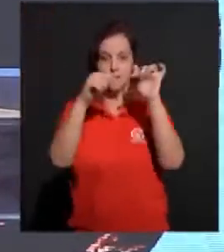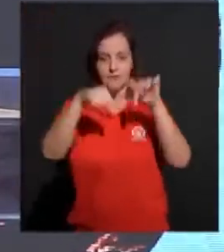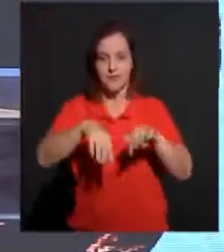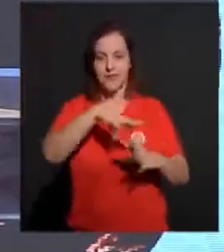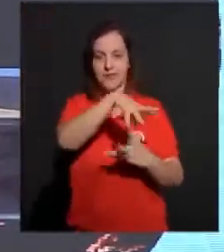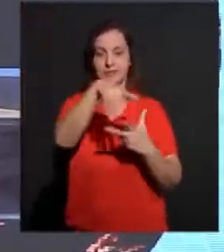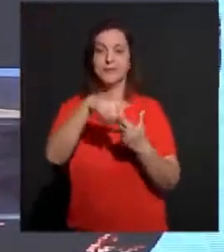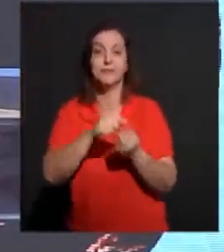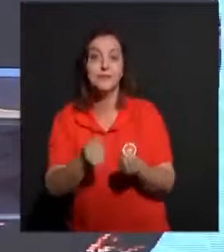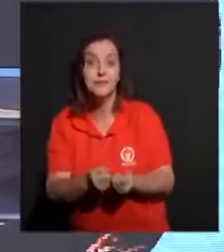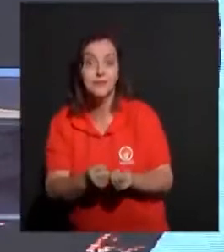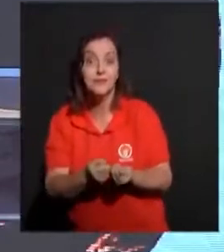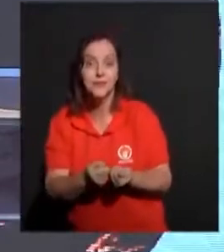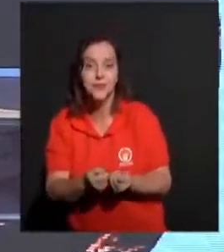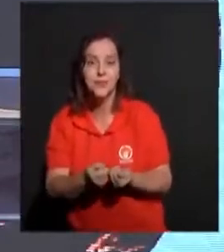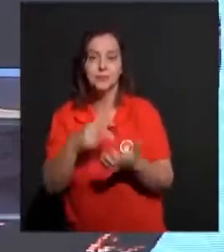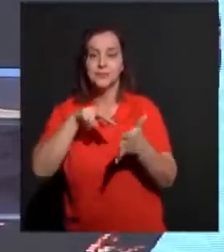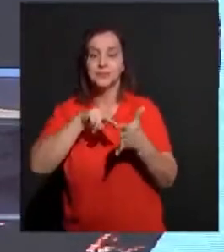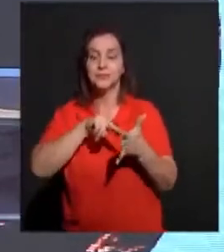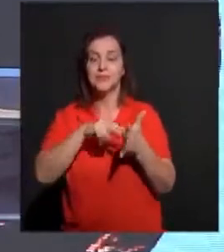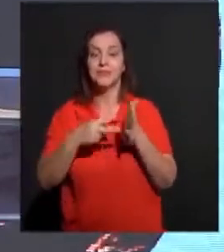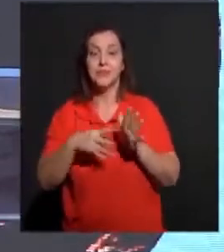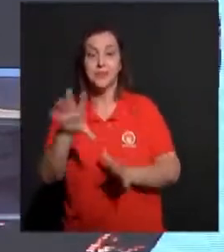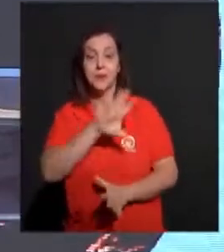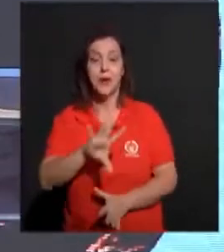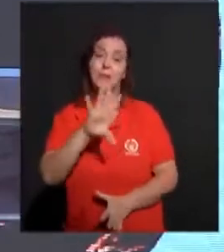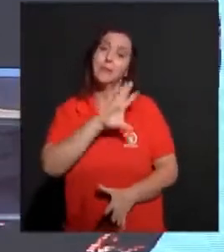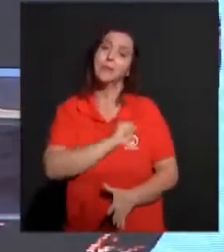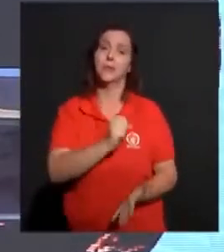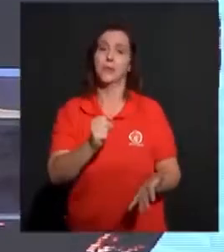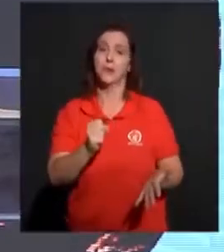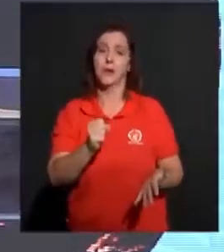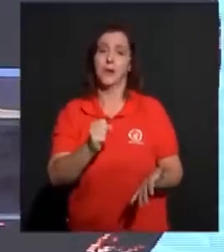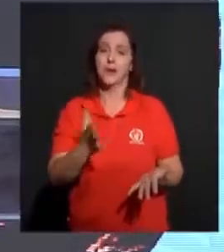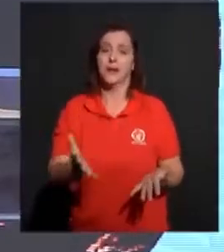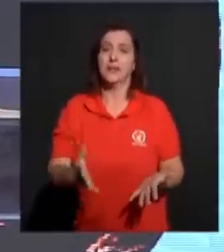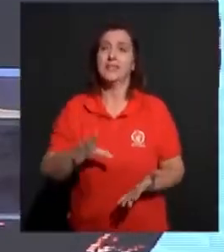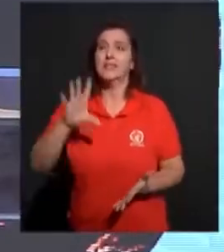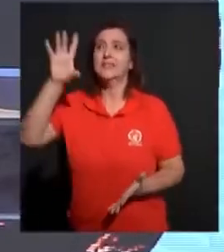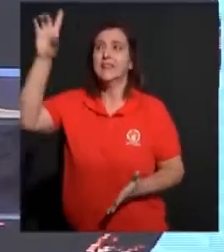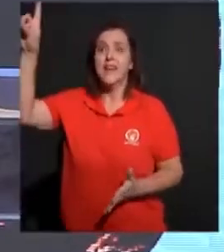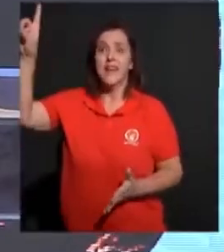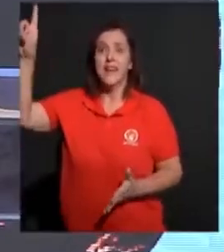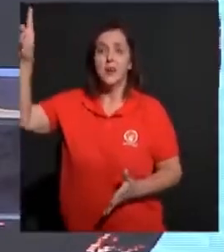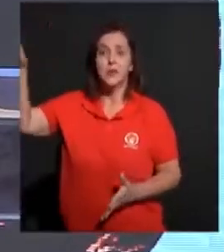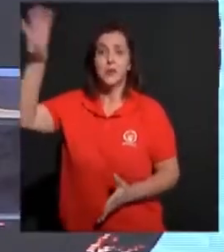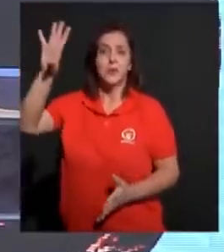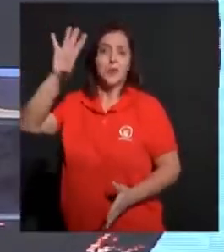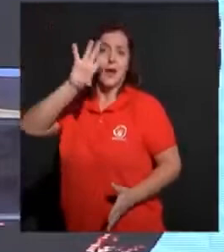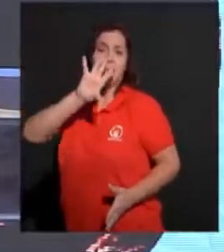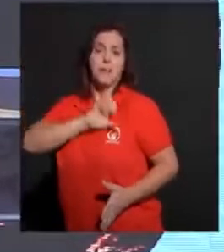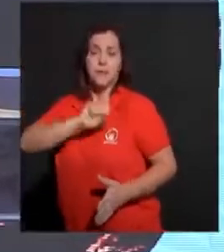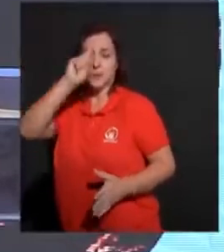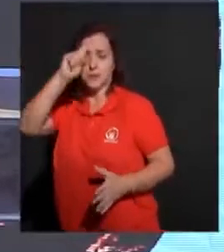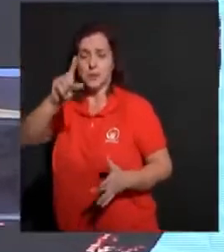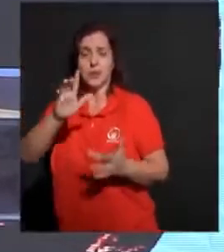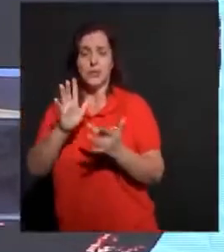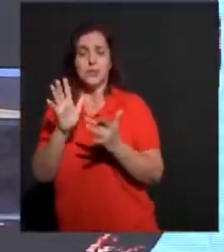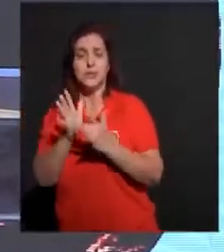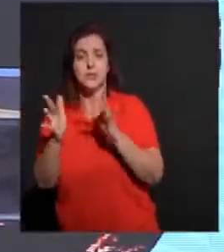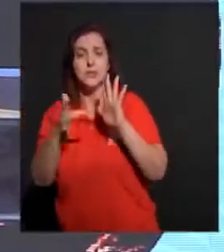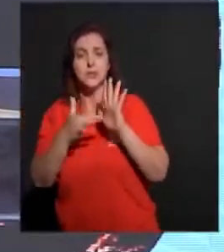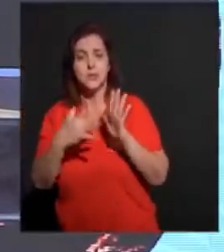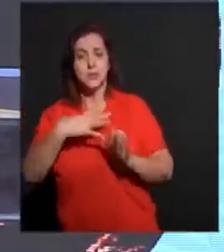Nisso consiste o amor. Não que em nós tenhamos amado a Deus, mas que Ele nos amou e enviou o seu Filho como